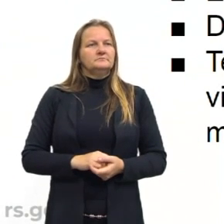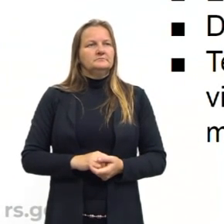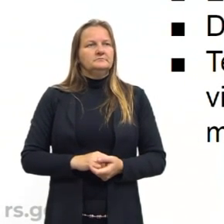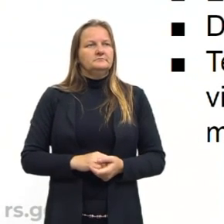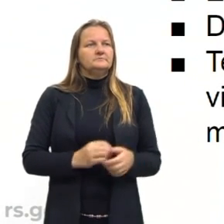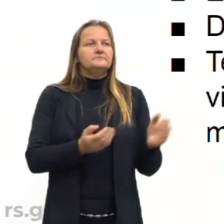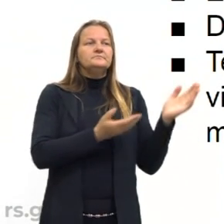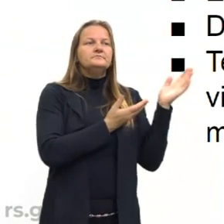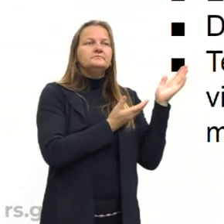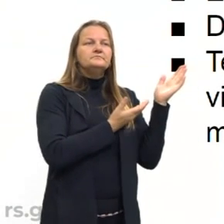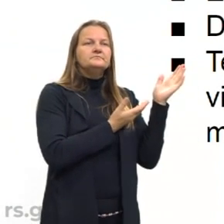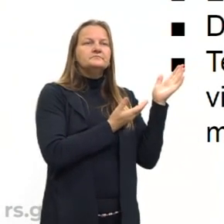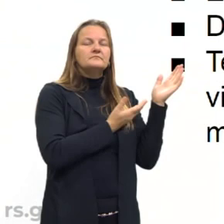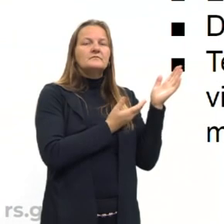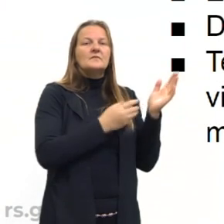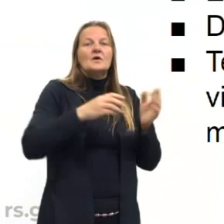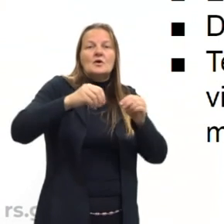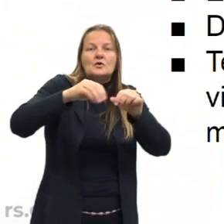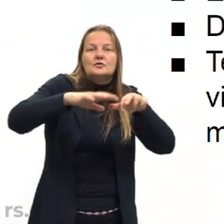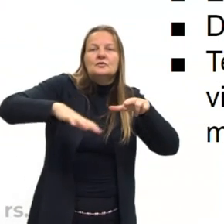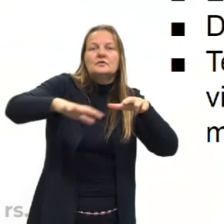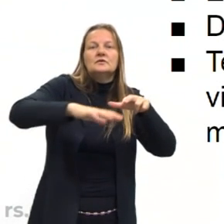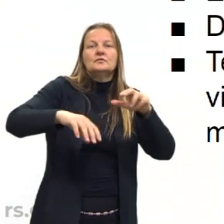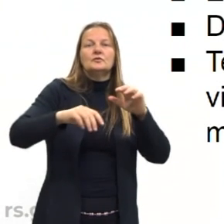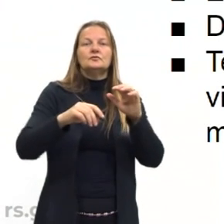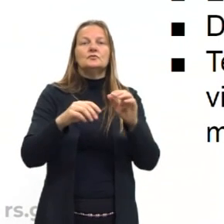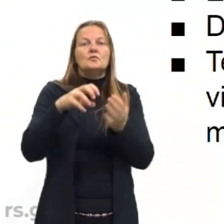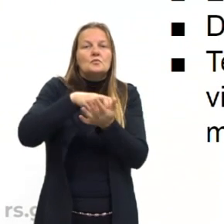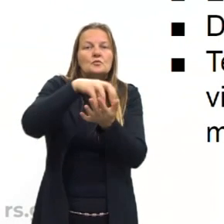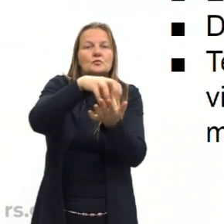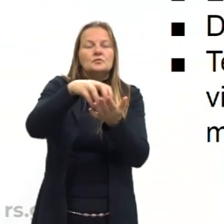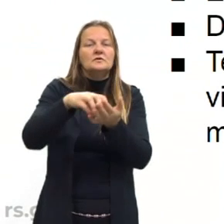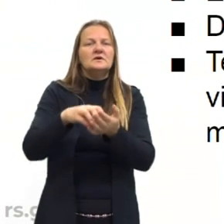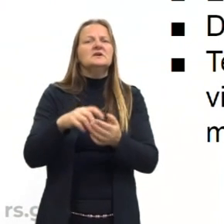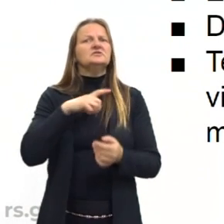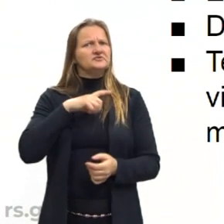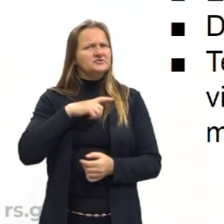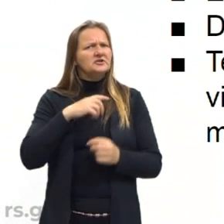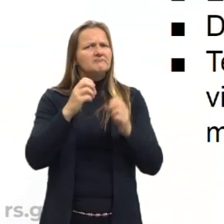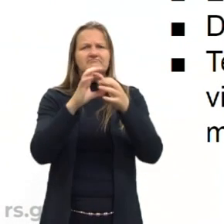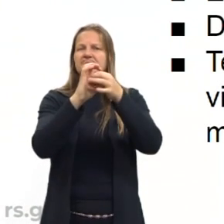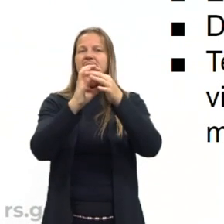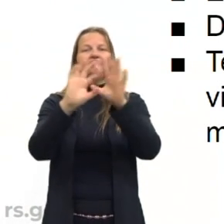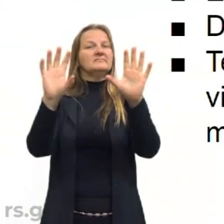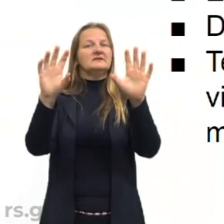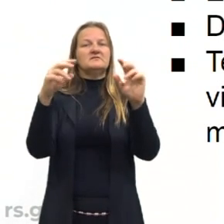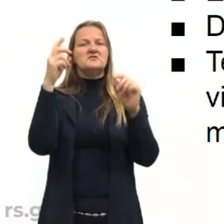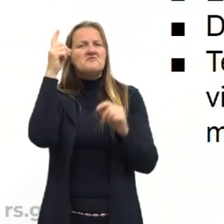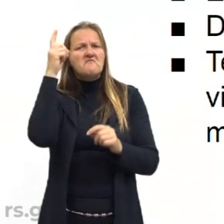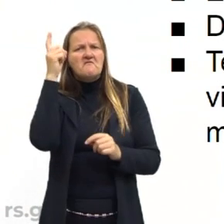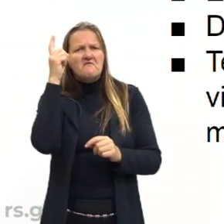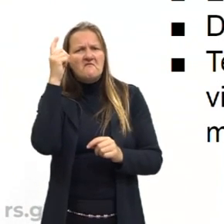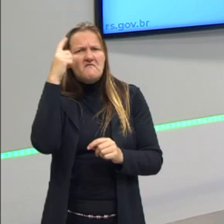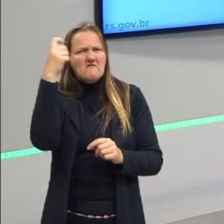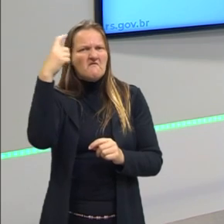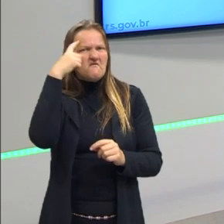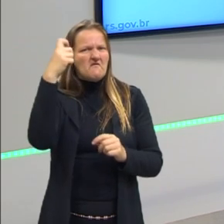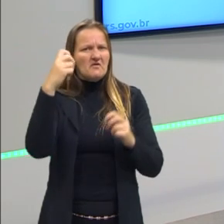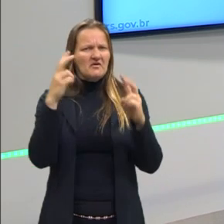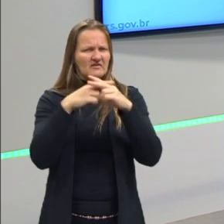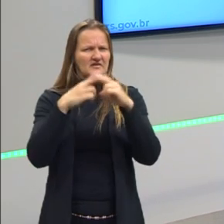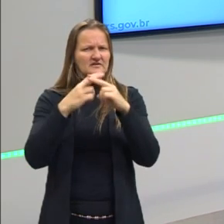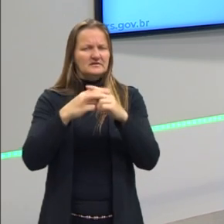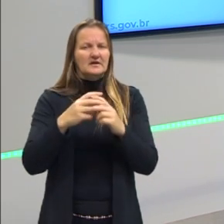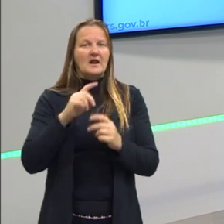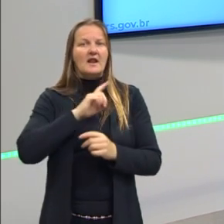E esse território colonial, ele era um lugar em que eram permitidas violências práticas que já eram condenadas na metrópole,